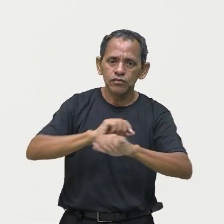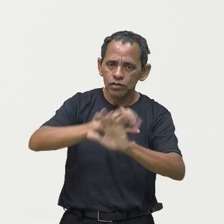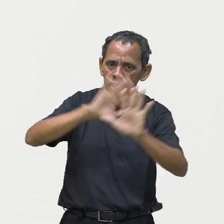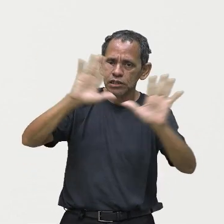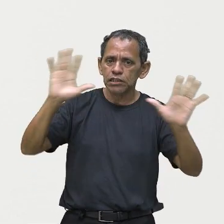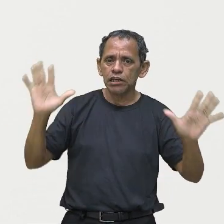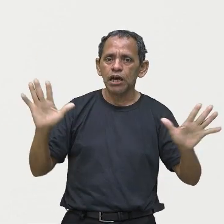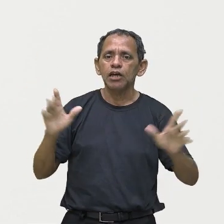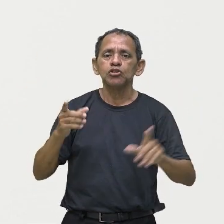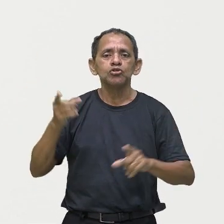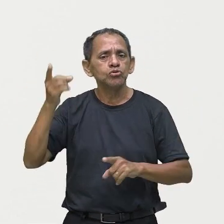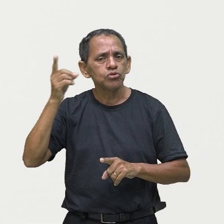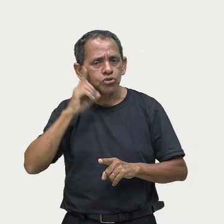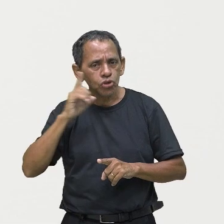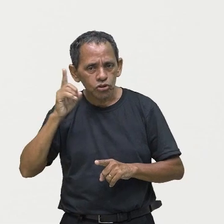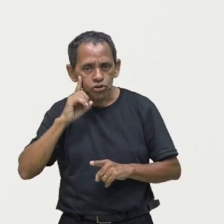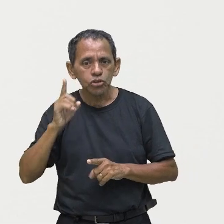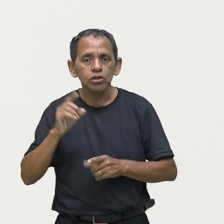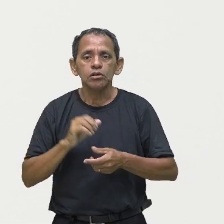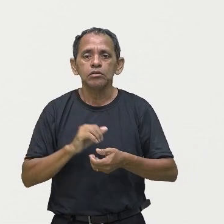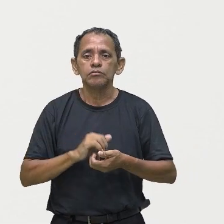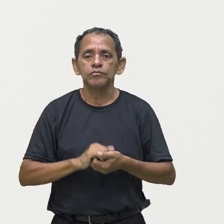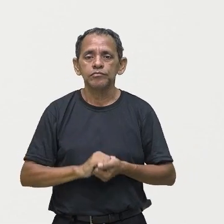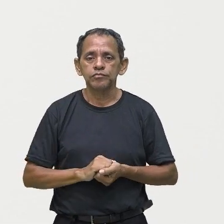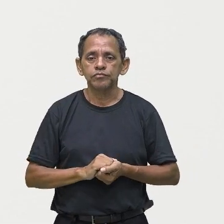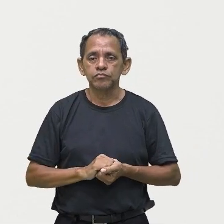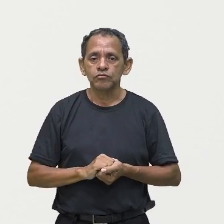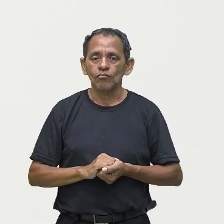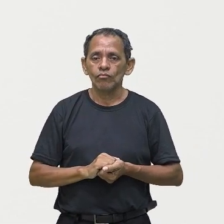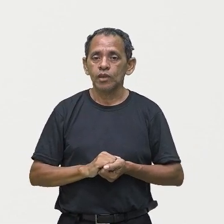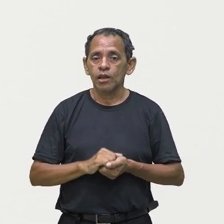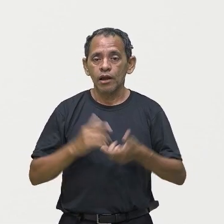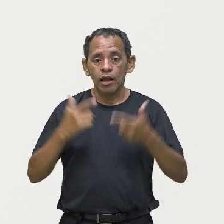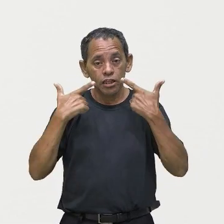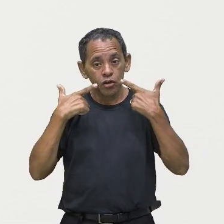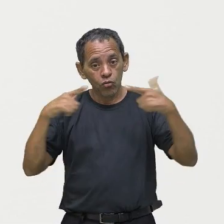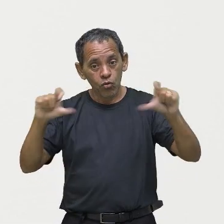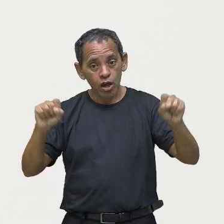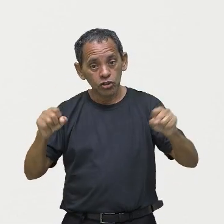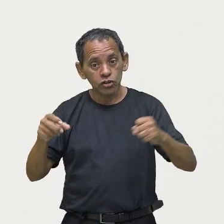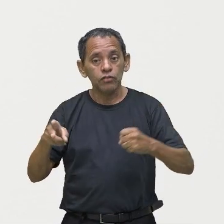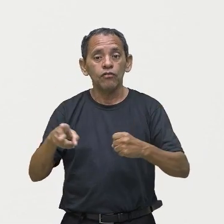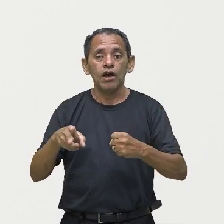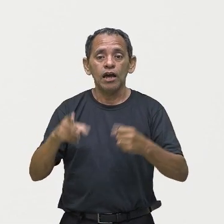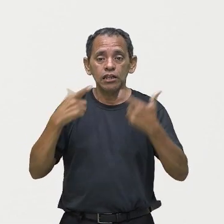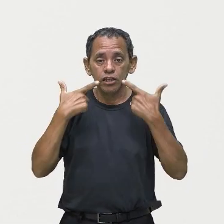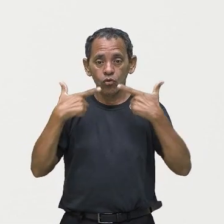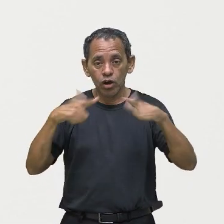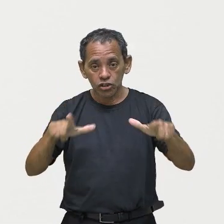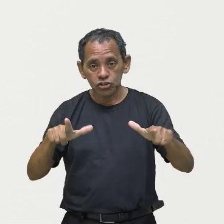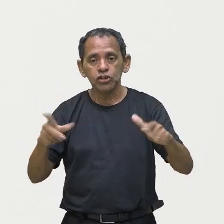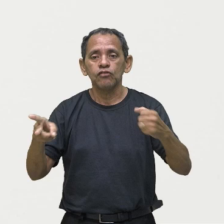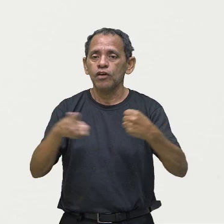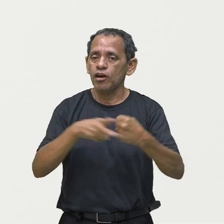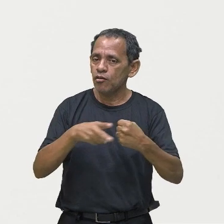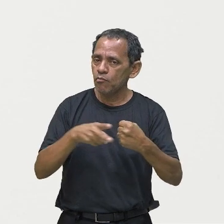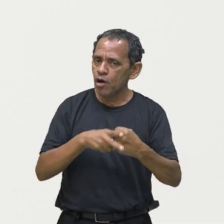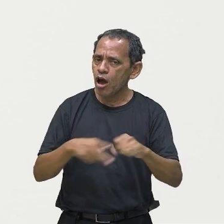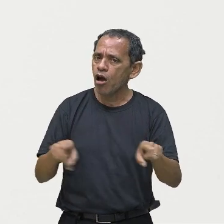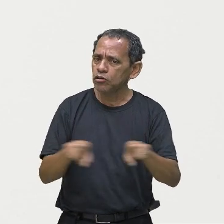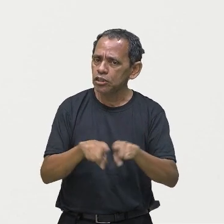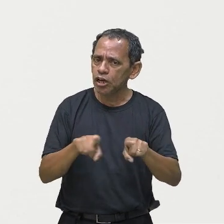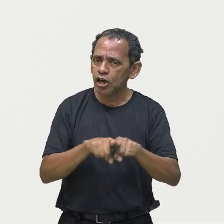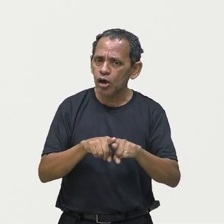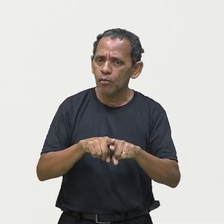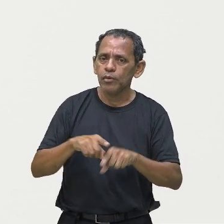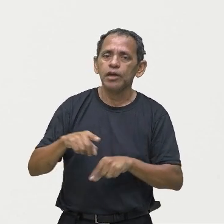A linguagem, tanto verbal quanto não verbal. Ela está no nosso dia a dia, presente em